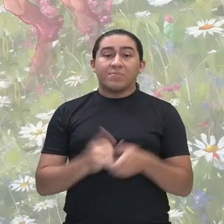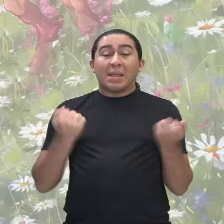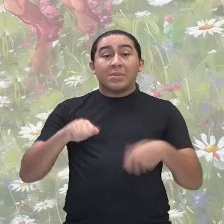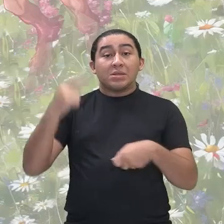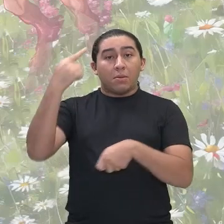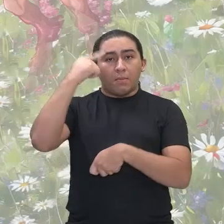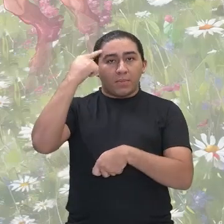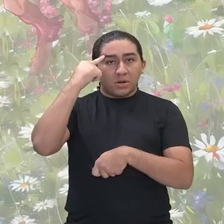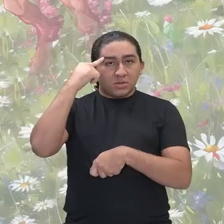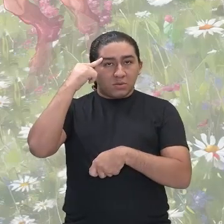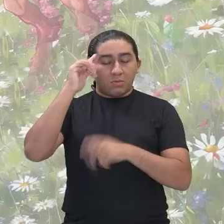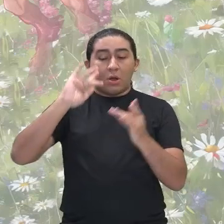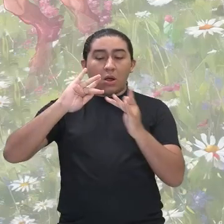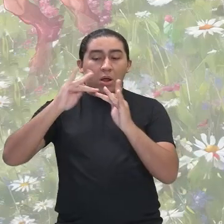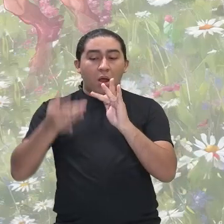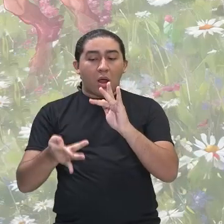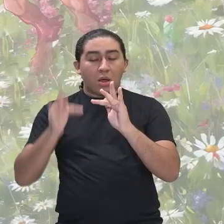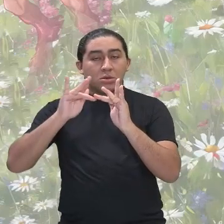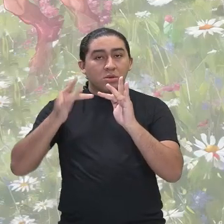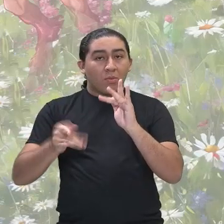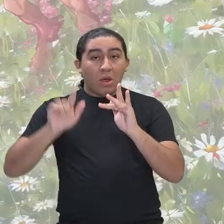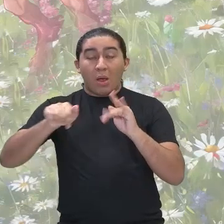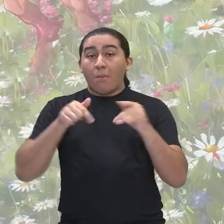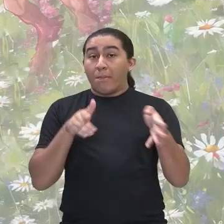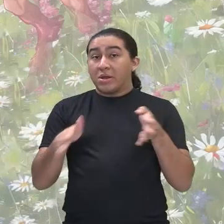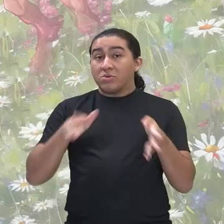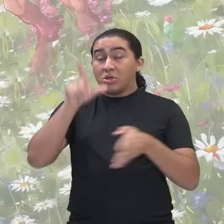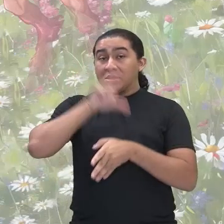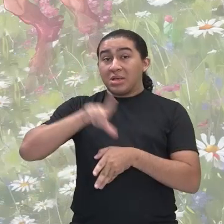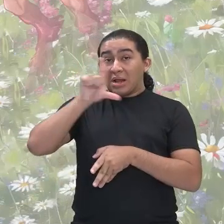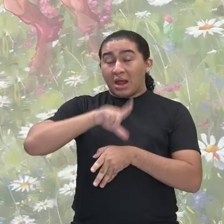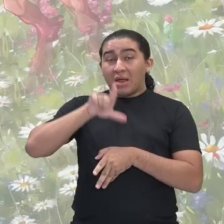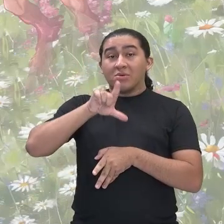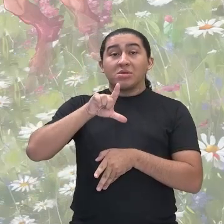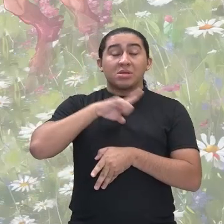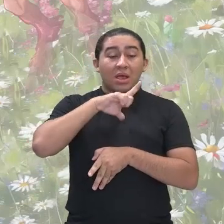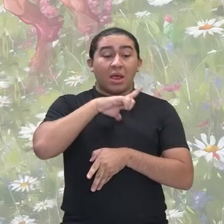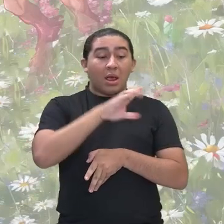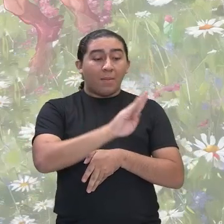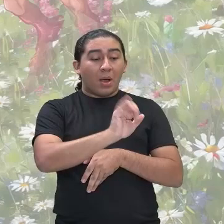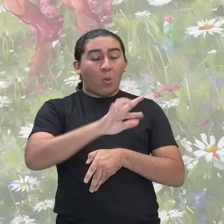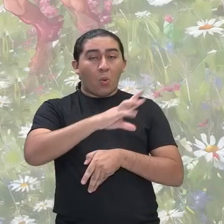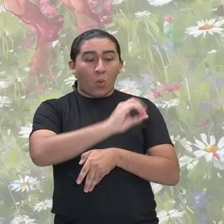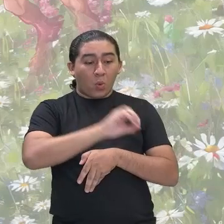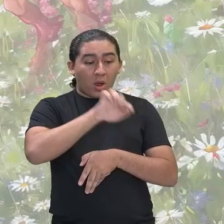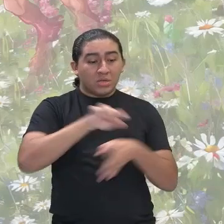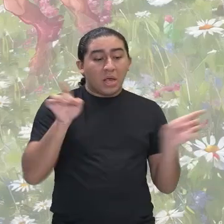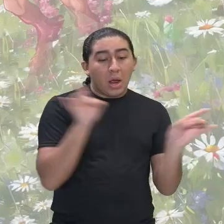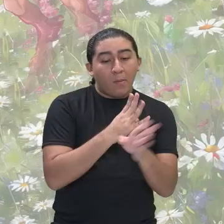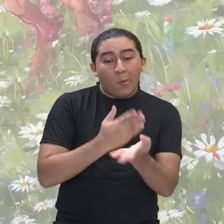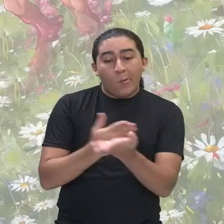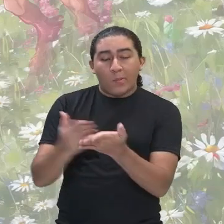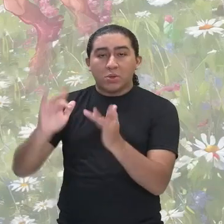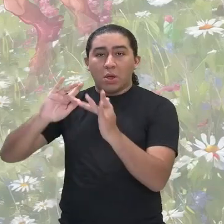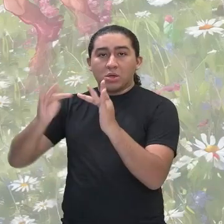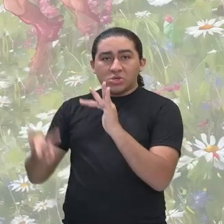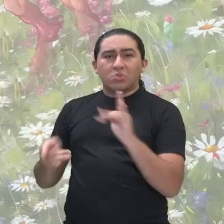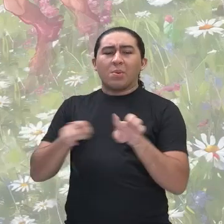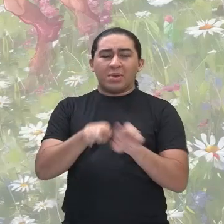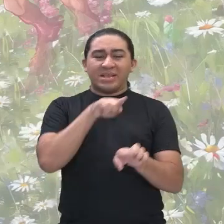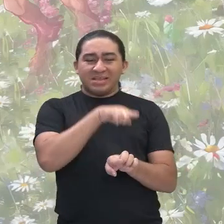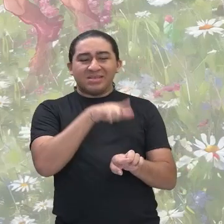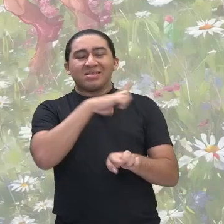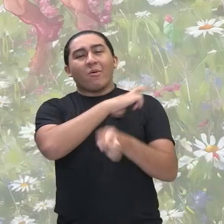arcadismo, ele é um período literário que vem depois do barroco. Claro que no barroco teve muito conflito